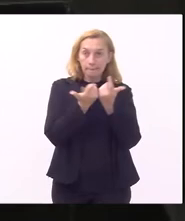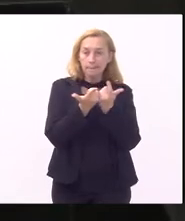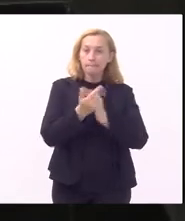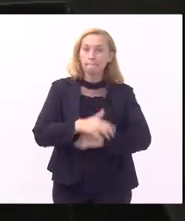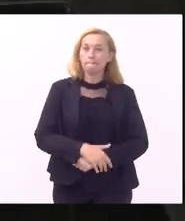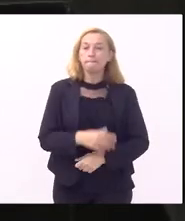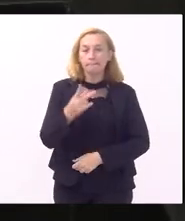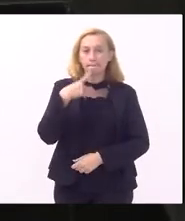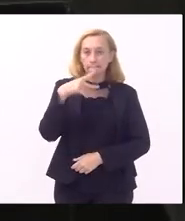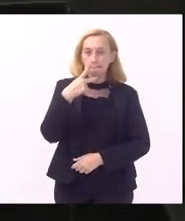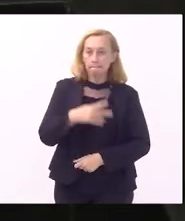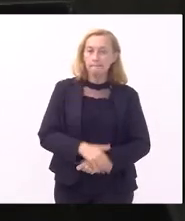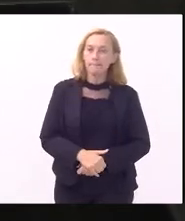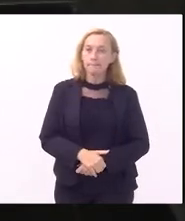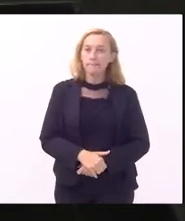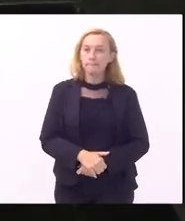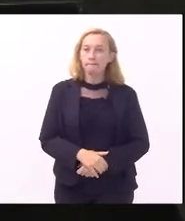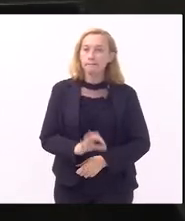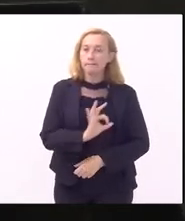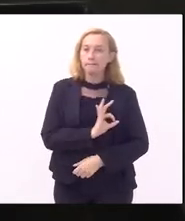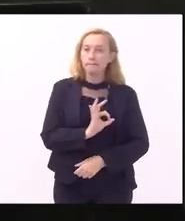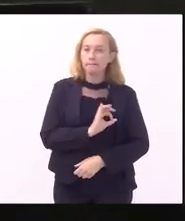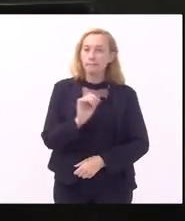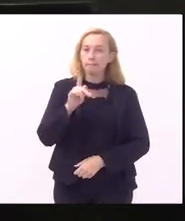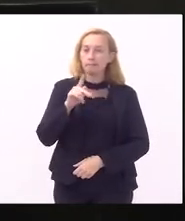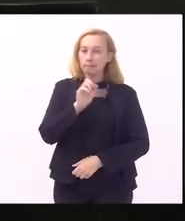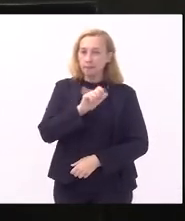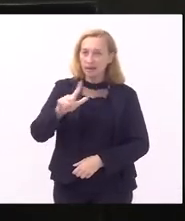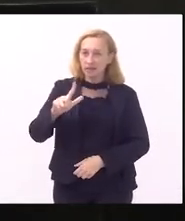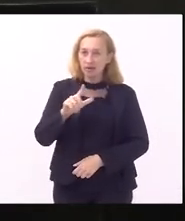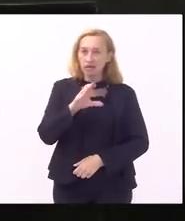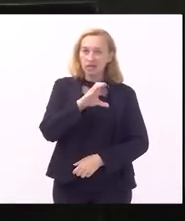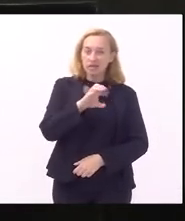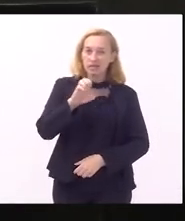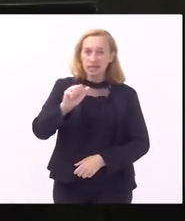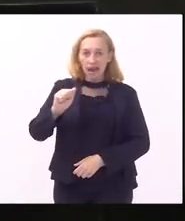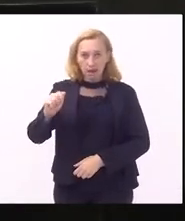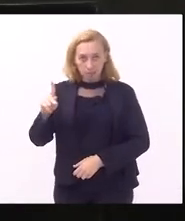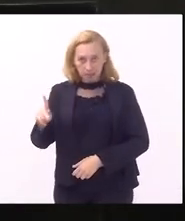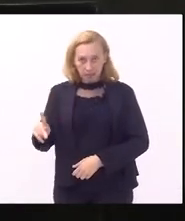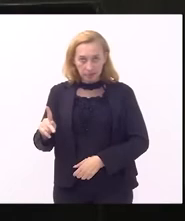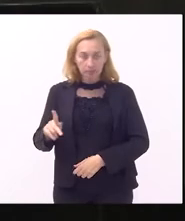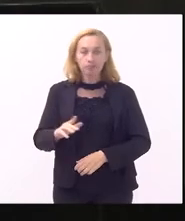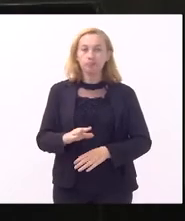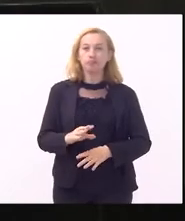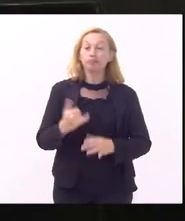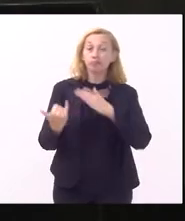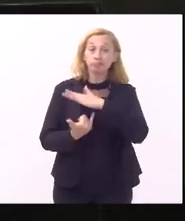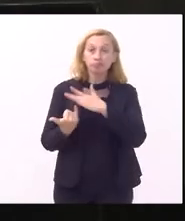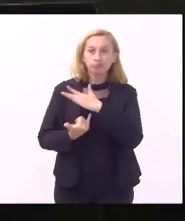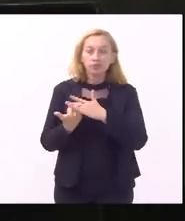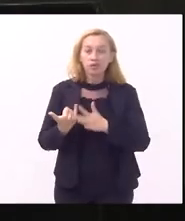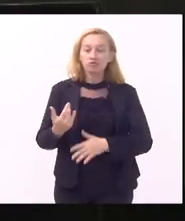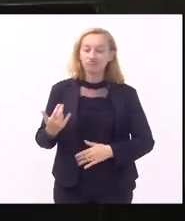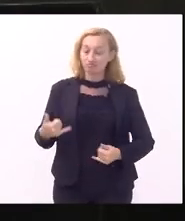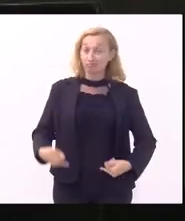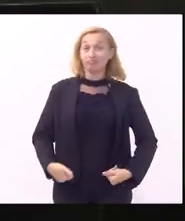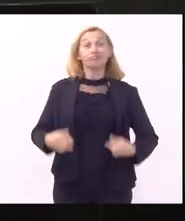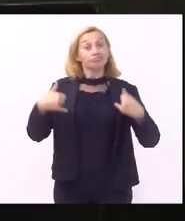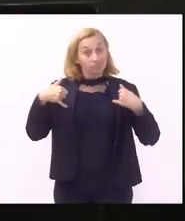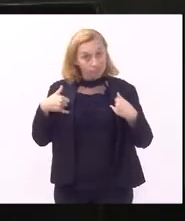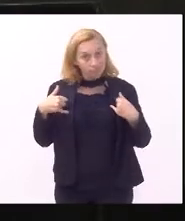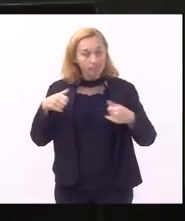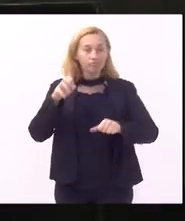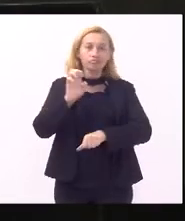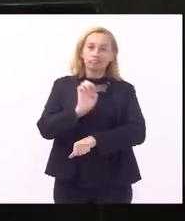aqui é para falar da polícia penal da ceap uma instituição muito honrada do